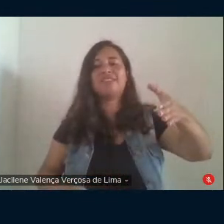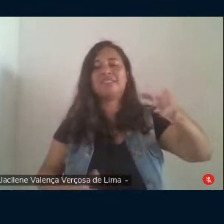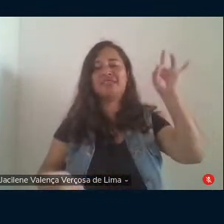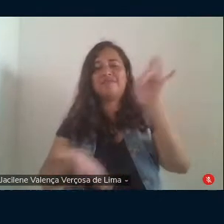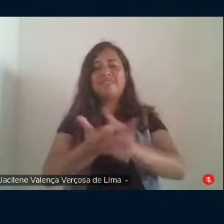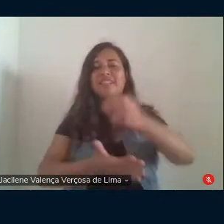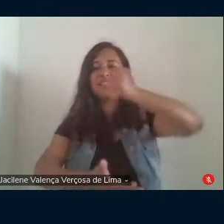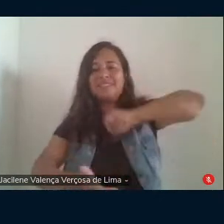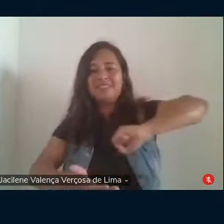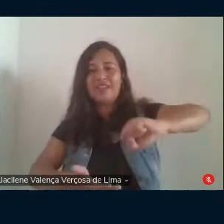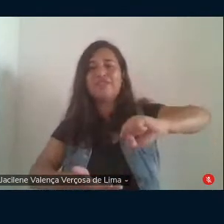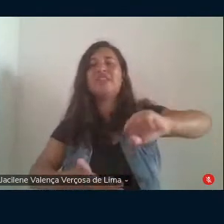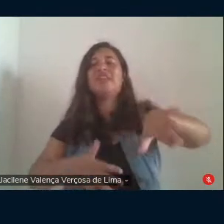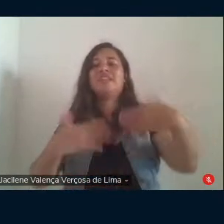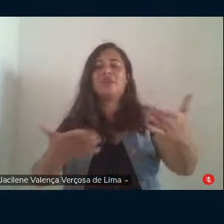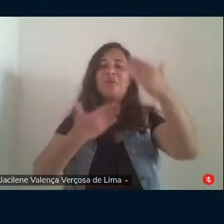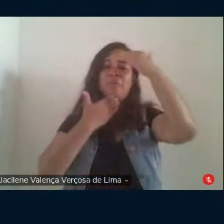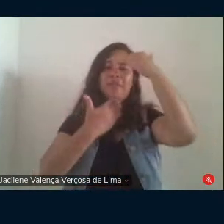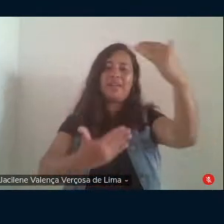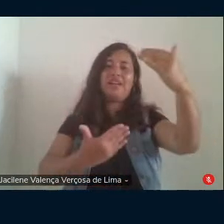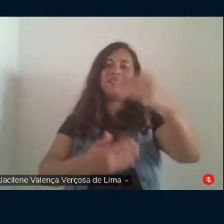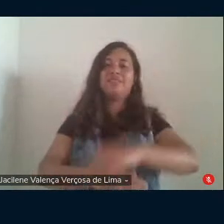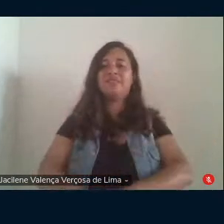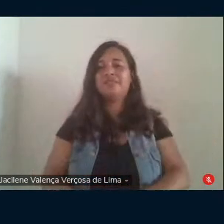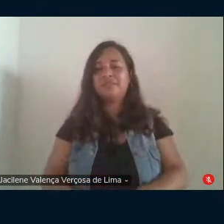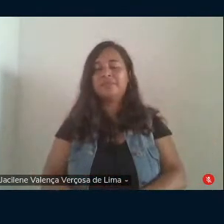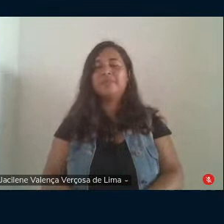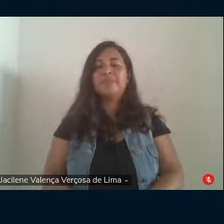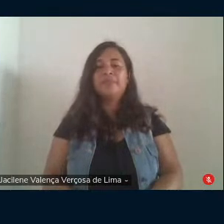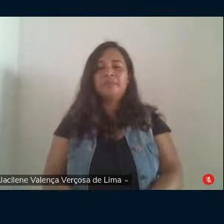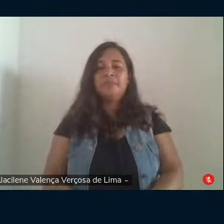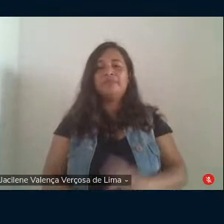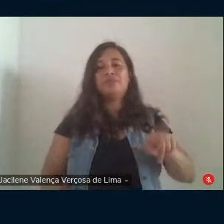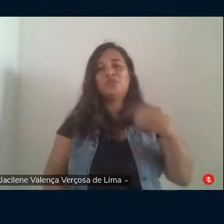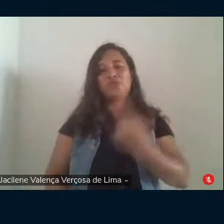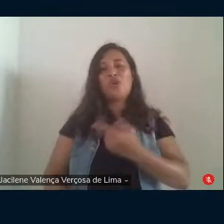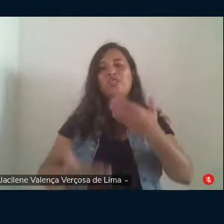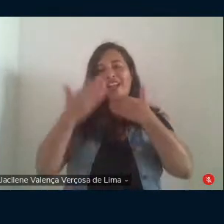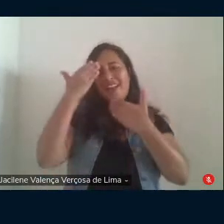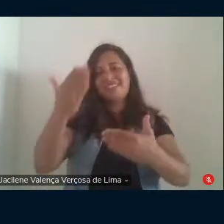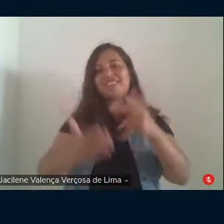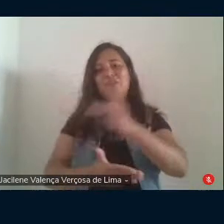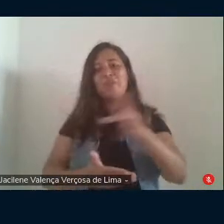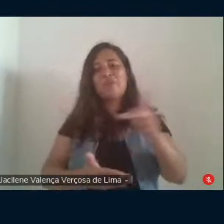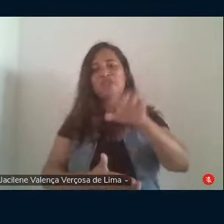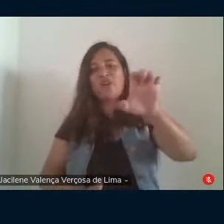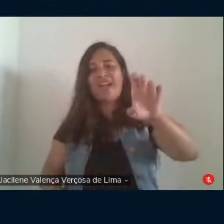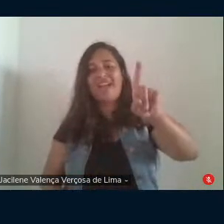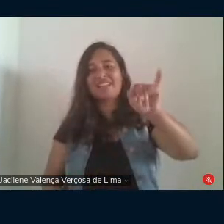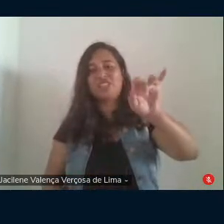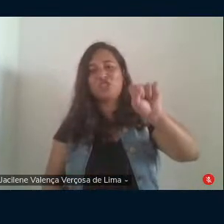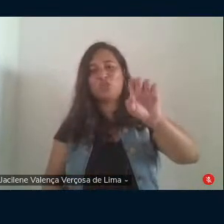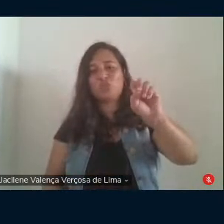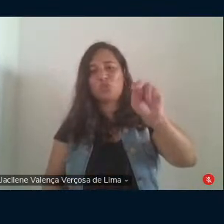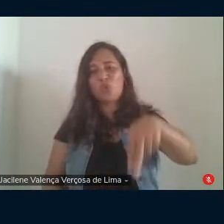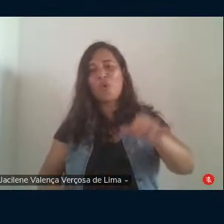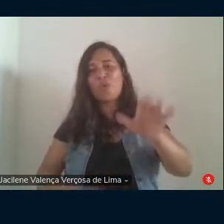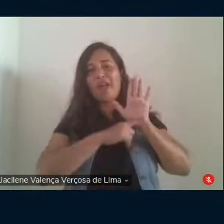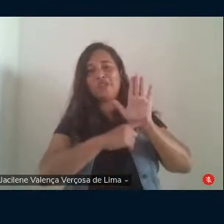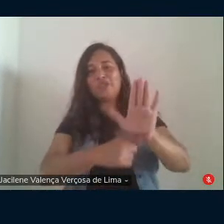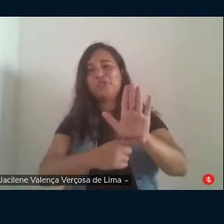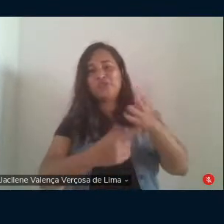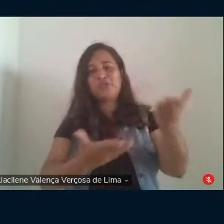defendê-las muito obrigado nós que agradecemos professor Edson por suas contribuições seus